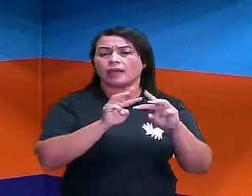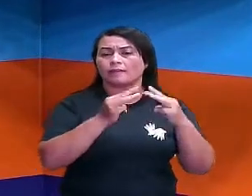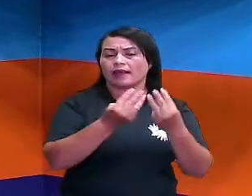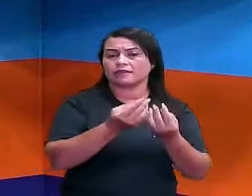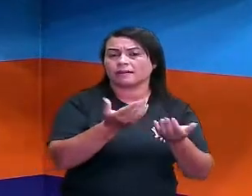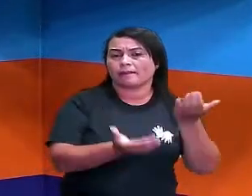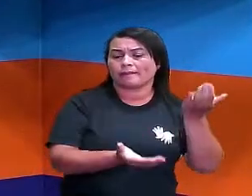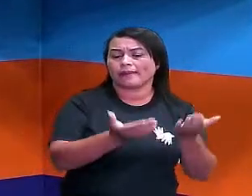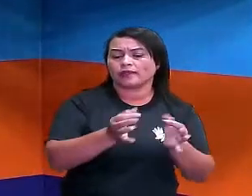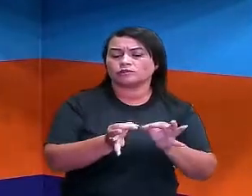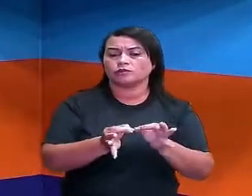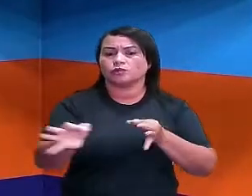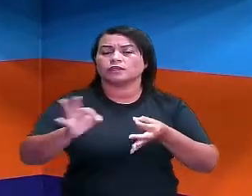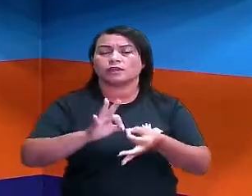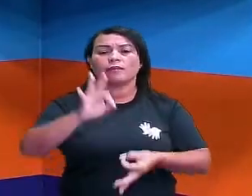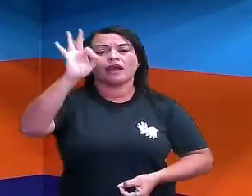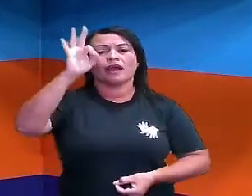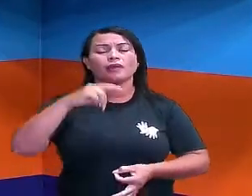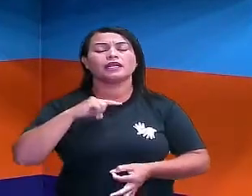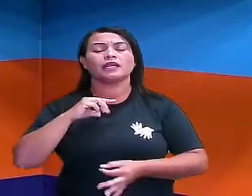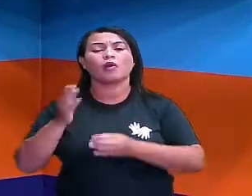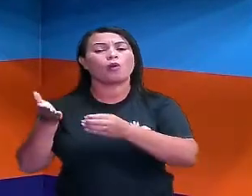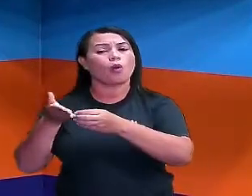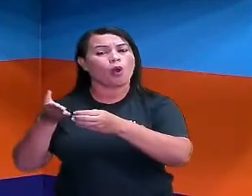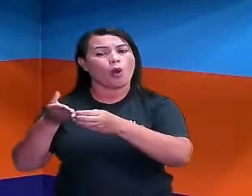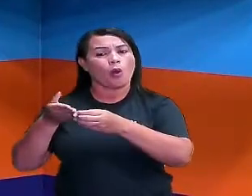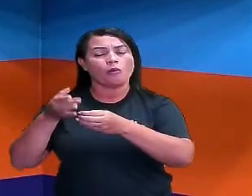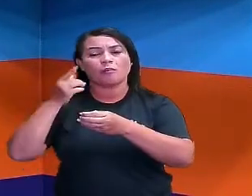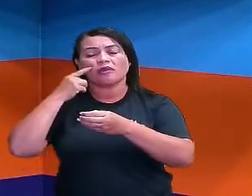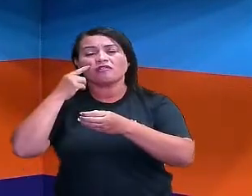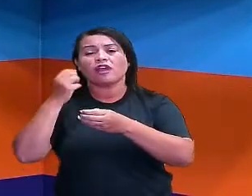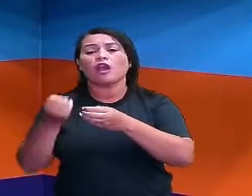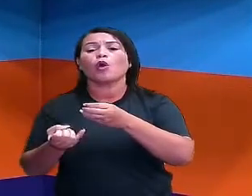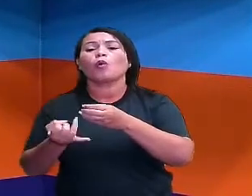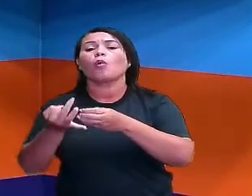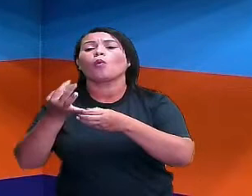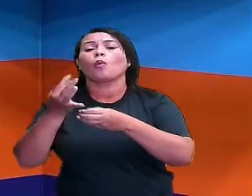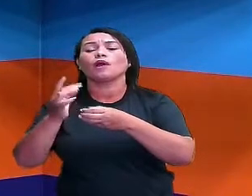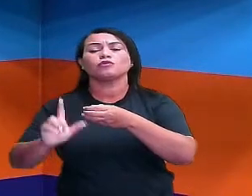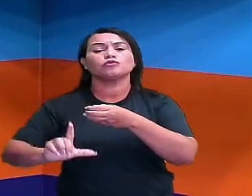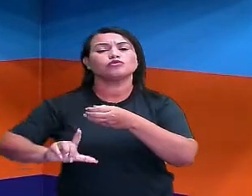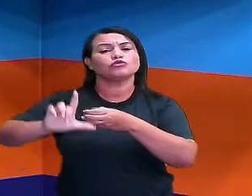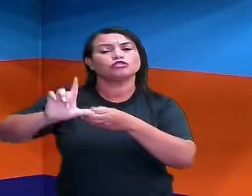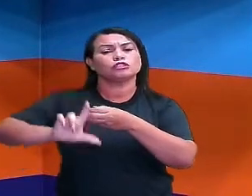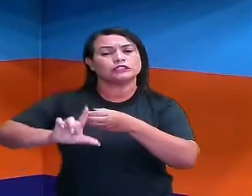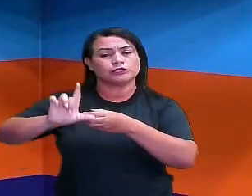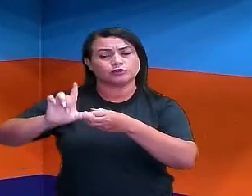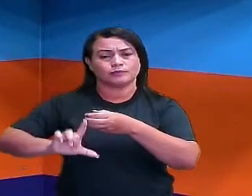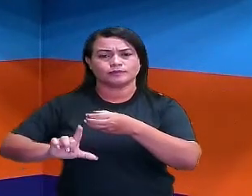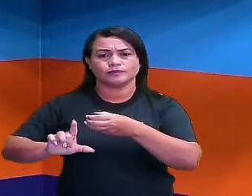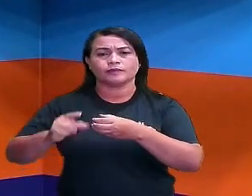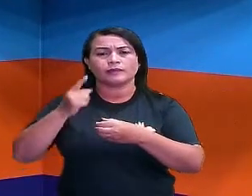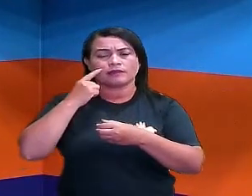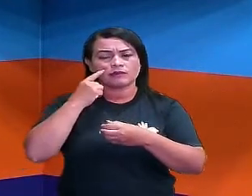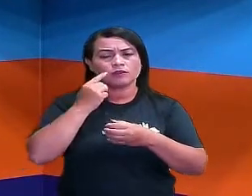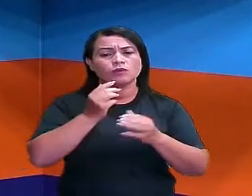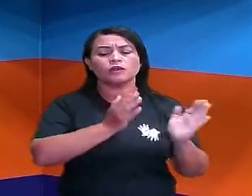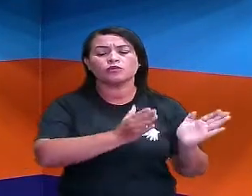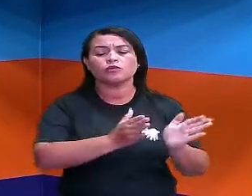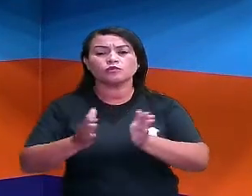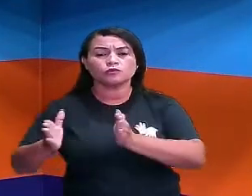tamanho e aqui o volume dos líquidos. Esses instrumentos são de medidas padronizadas, tá certo?